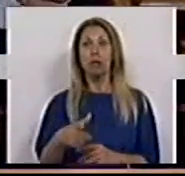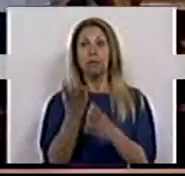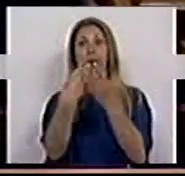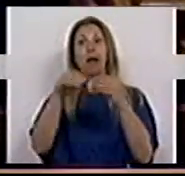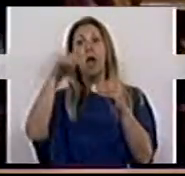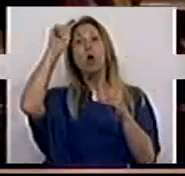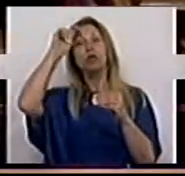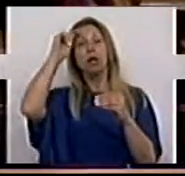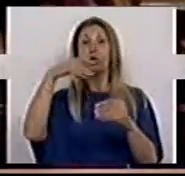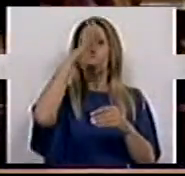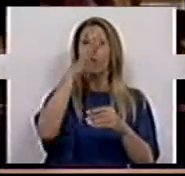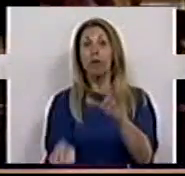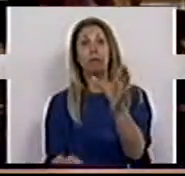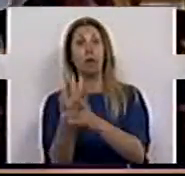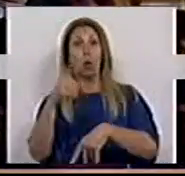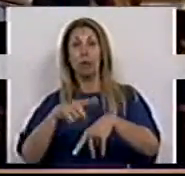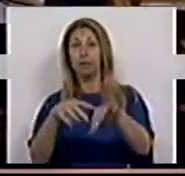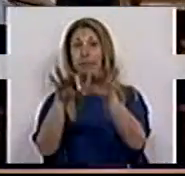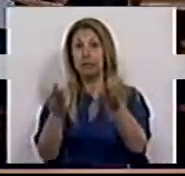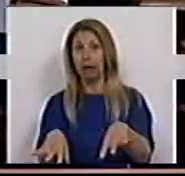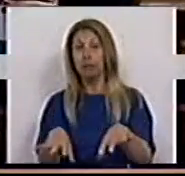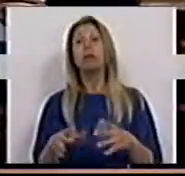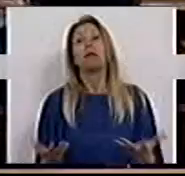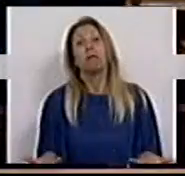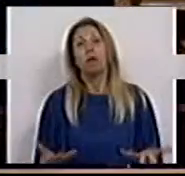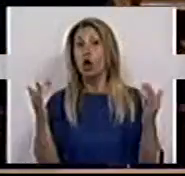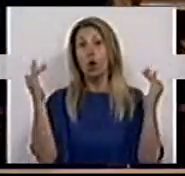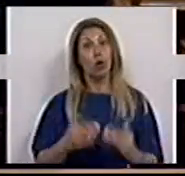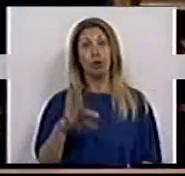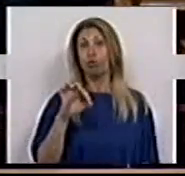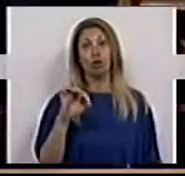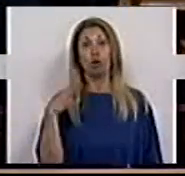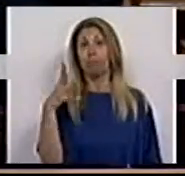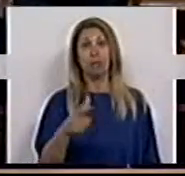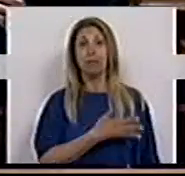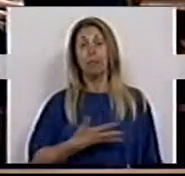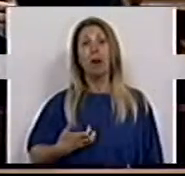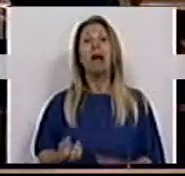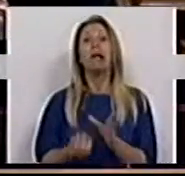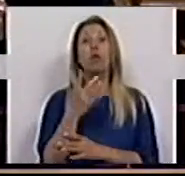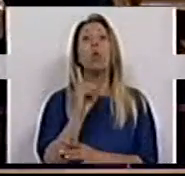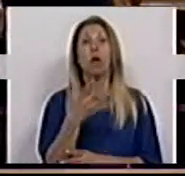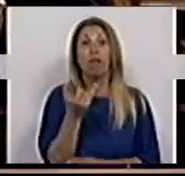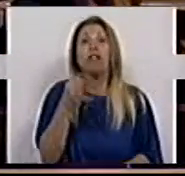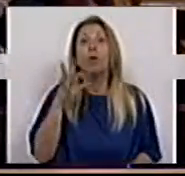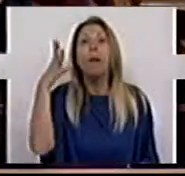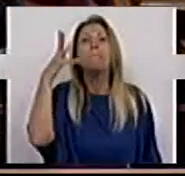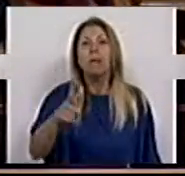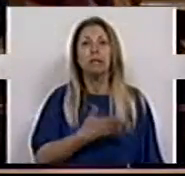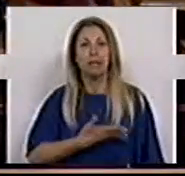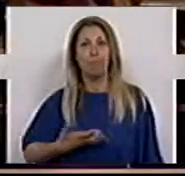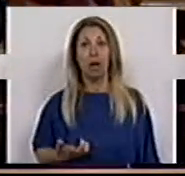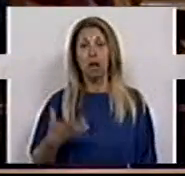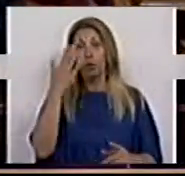estágios que o Governo criou nesse período, afinal não reduziu 18 mil desempregados, afinal criou 24 mil desempregados. Se nós